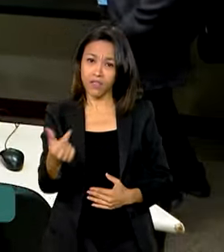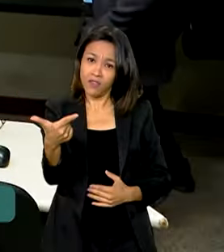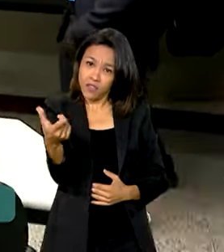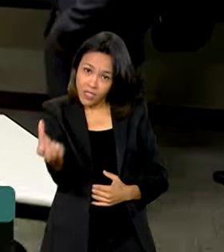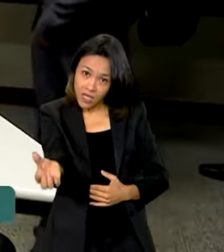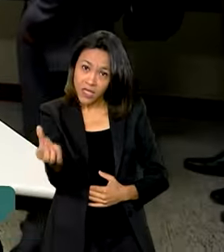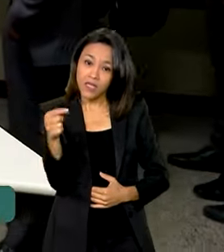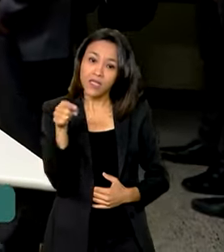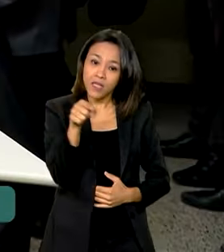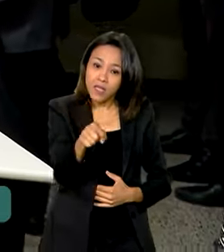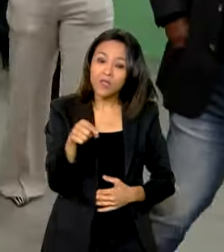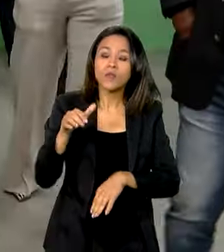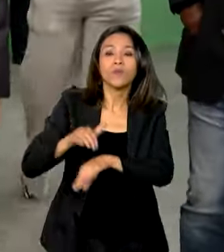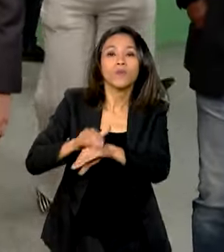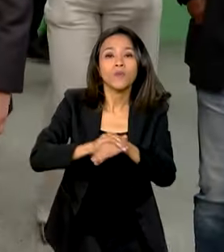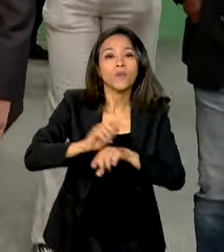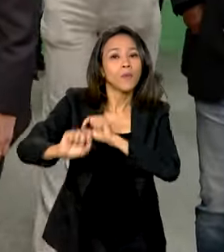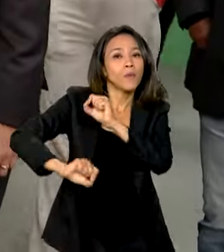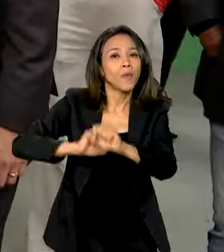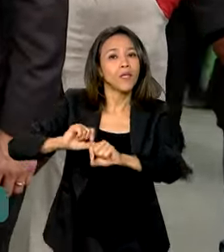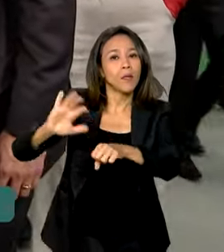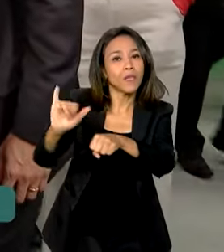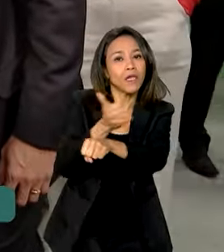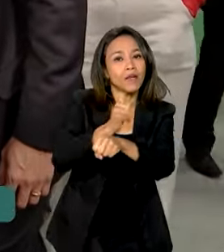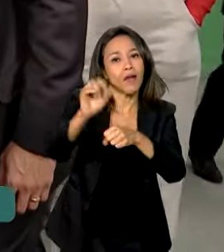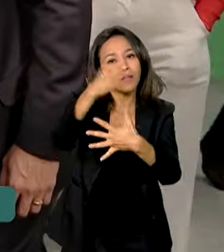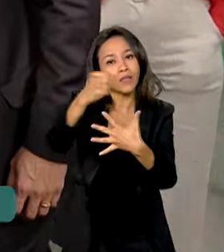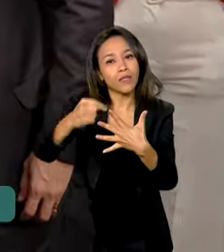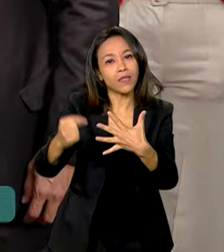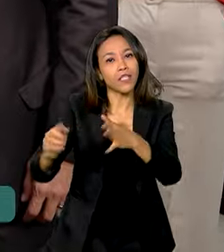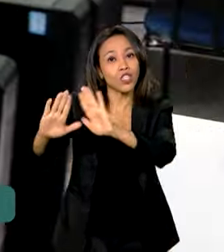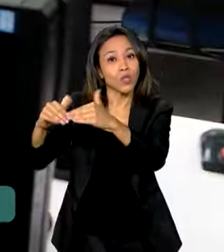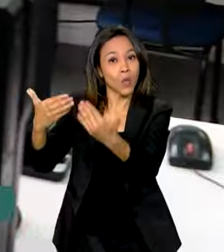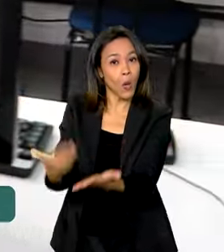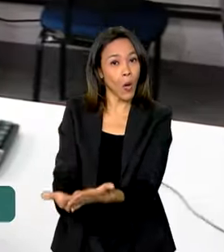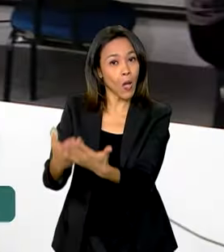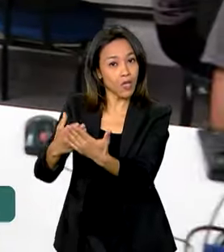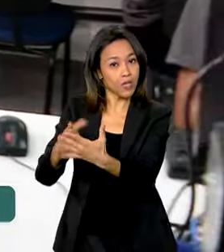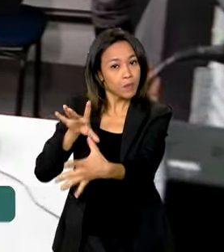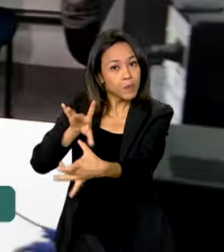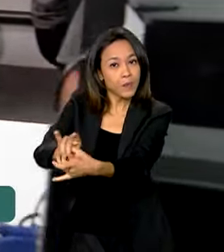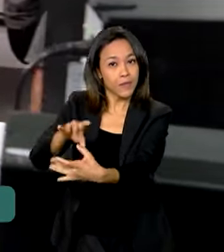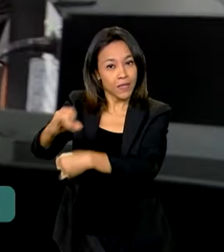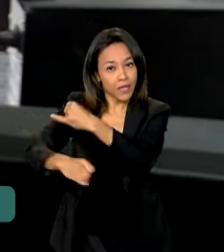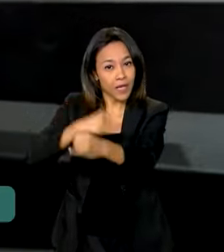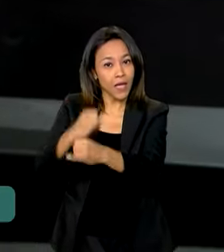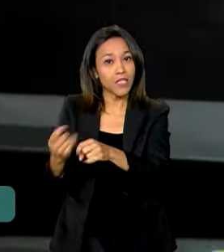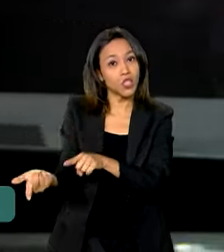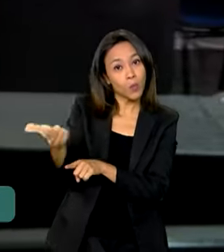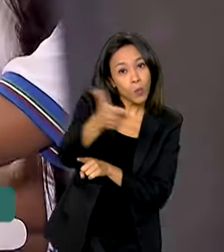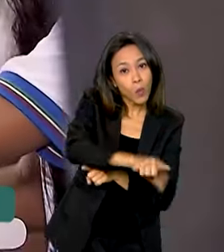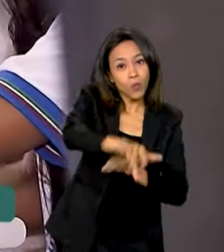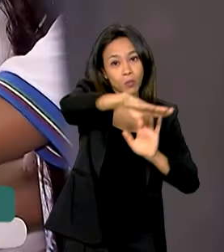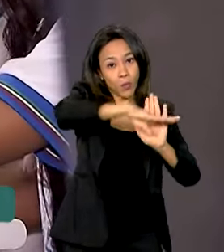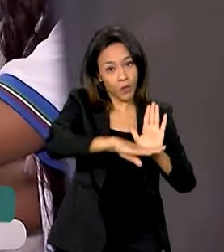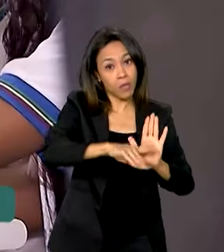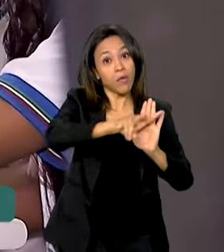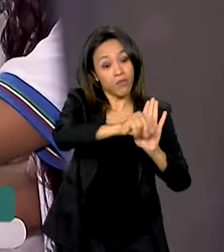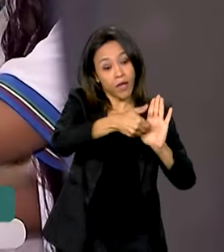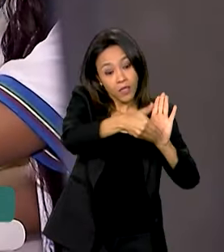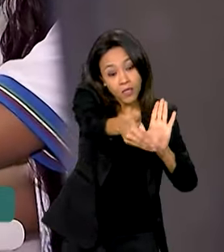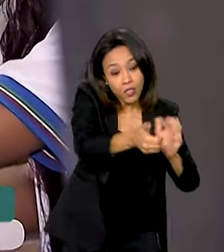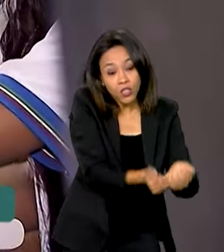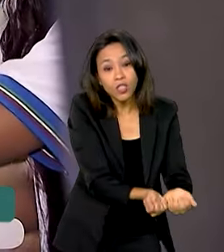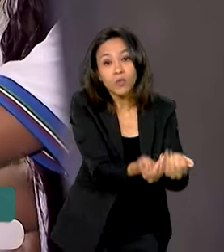iniciativas está a Estratégia Nacional de Escolas Conectadas e o Internet Brasil, que vai distribuir neste ano